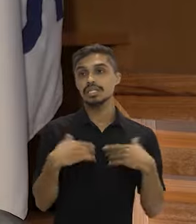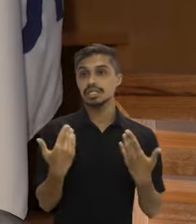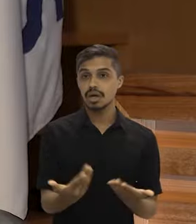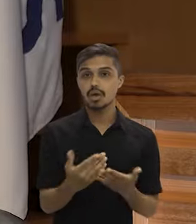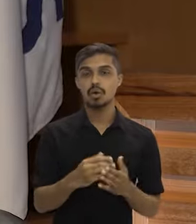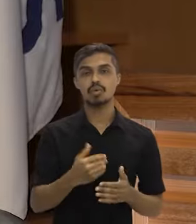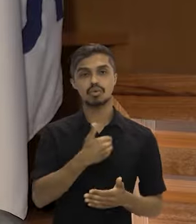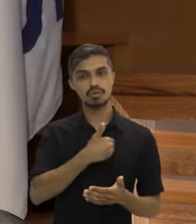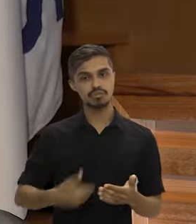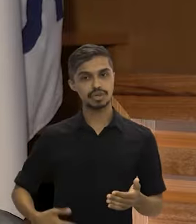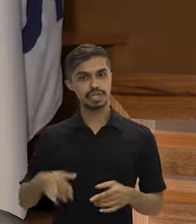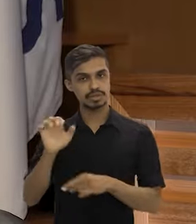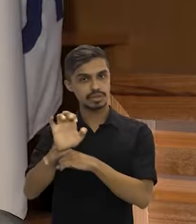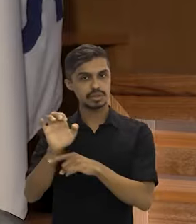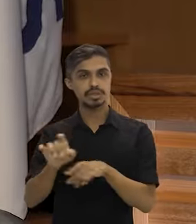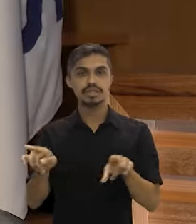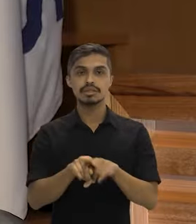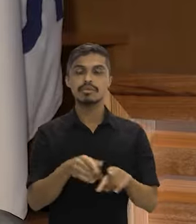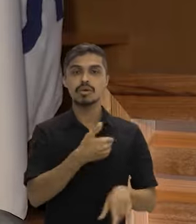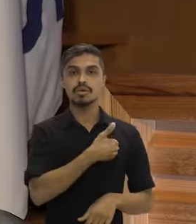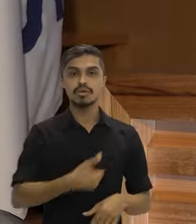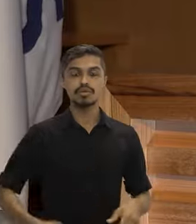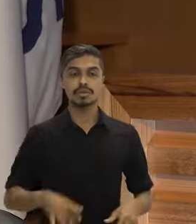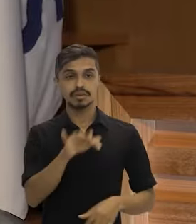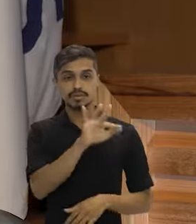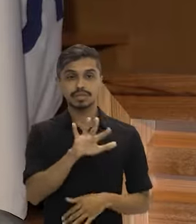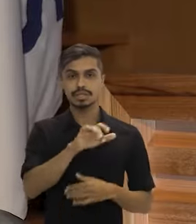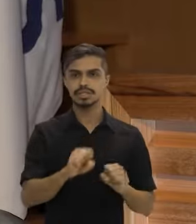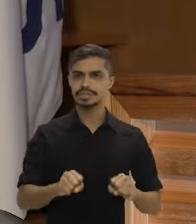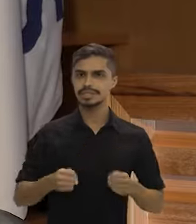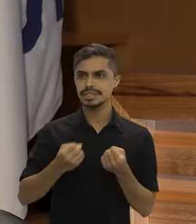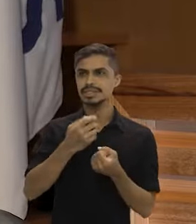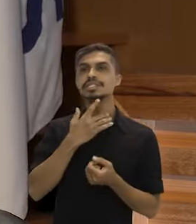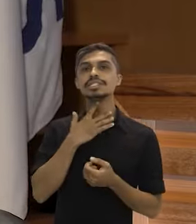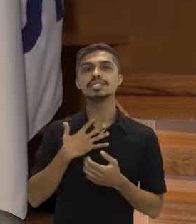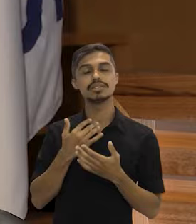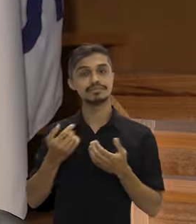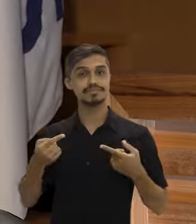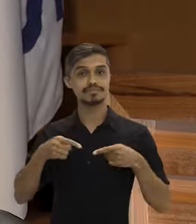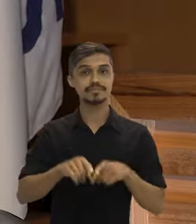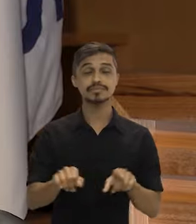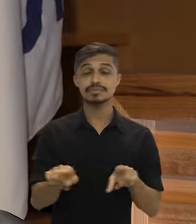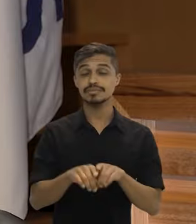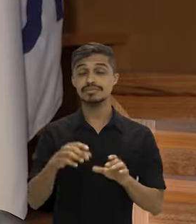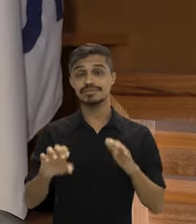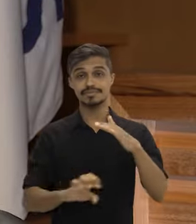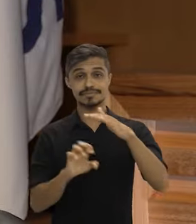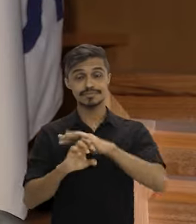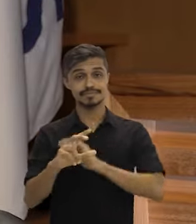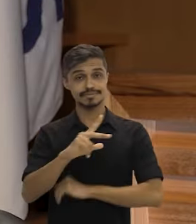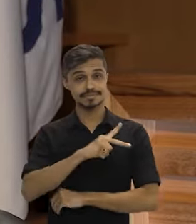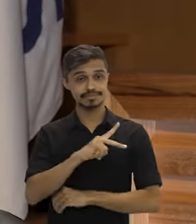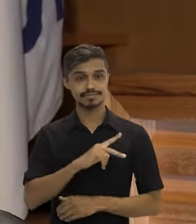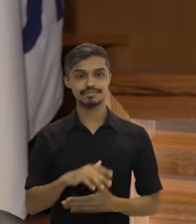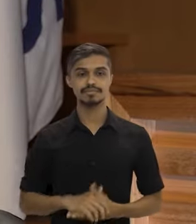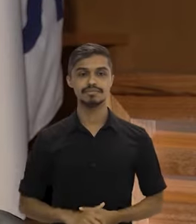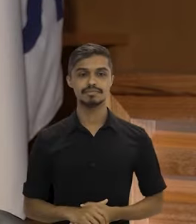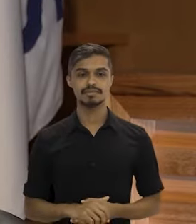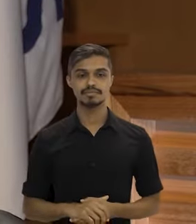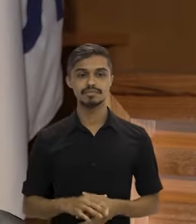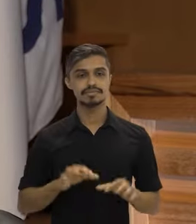para que tanto governos estaduais, o governo federal, atores que queiram se somar e a própria iniciativa privada,